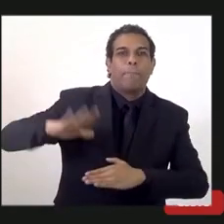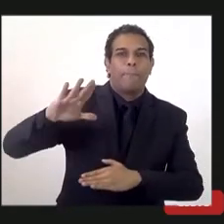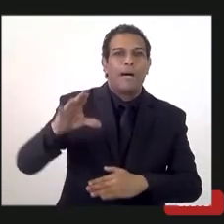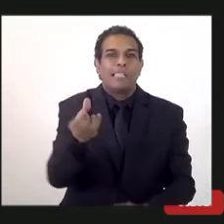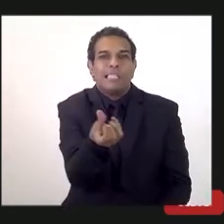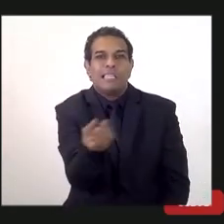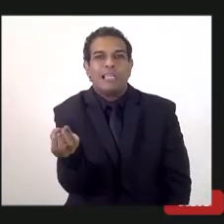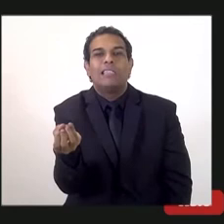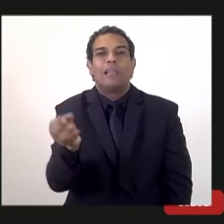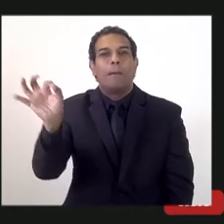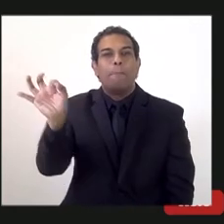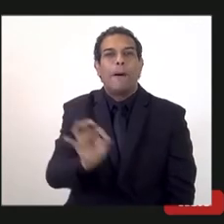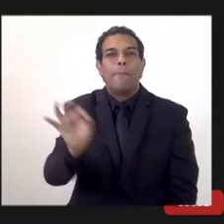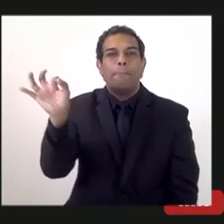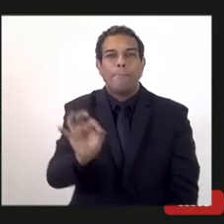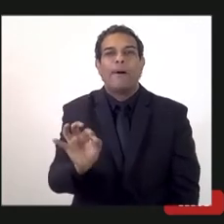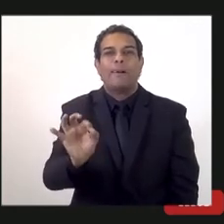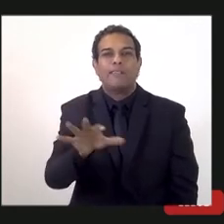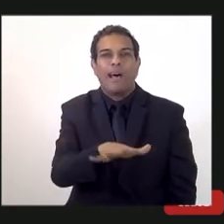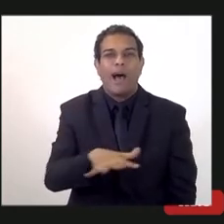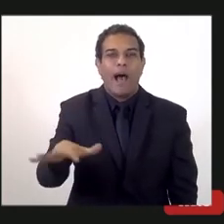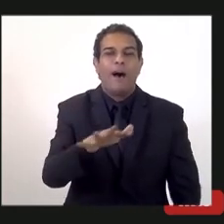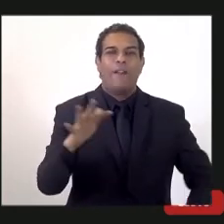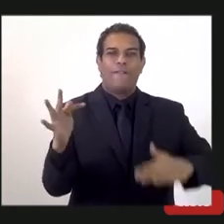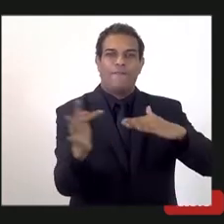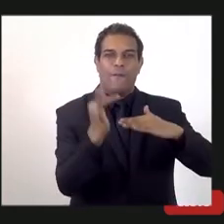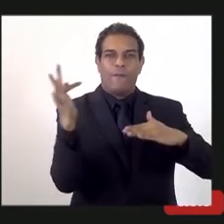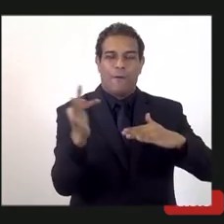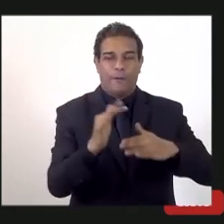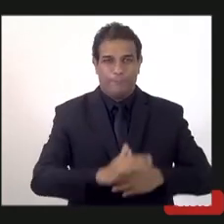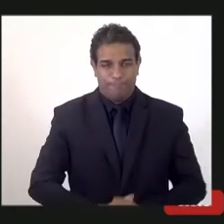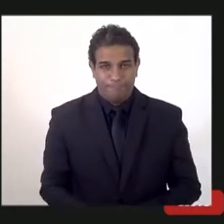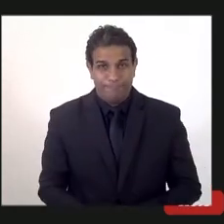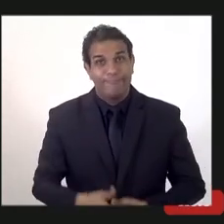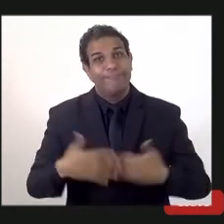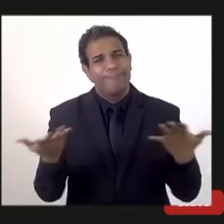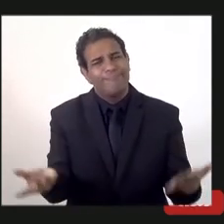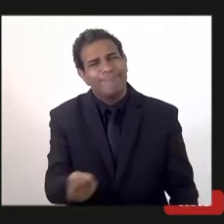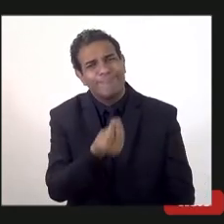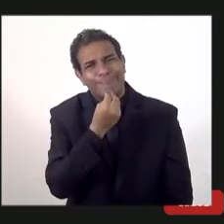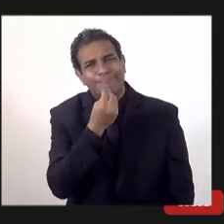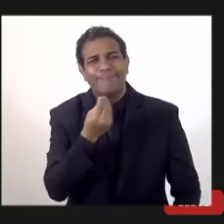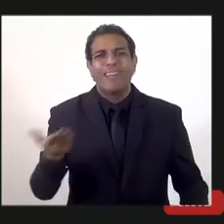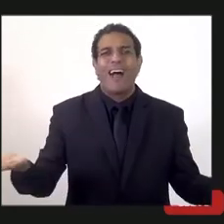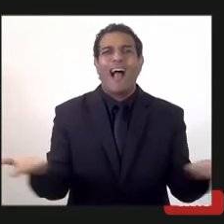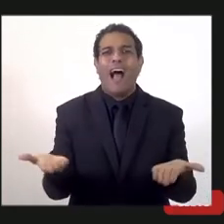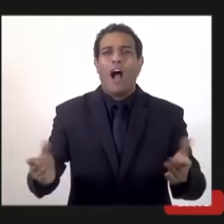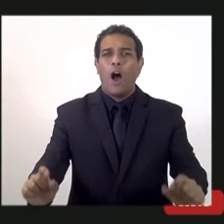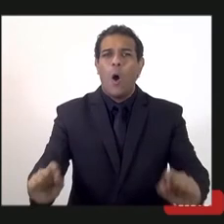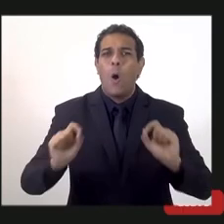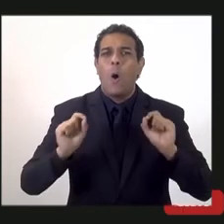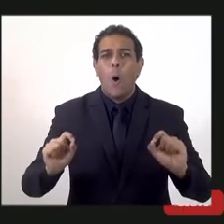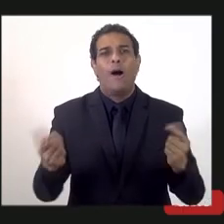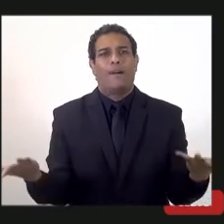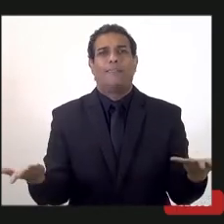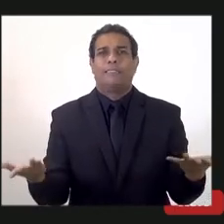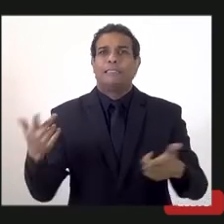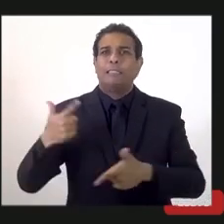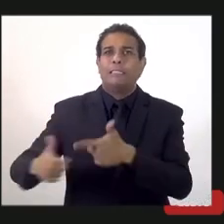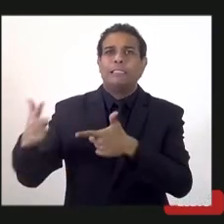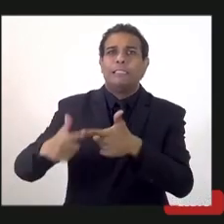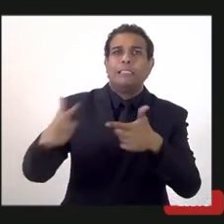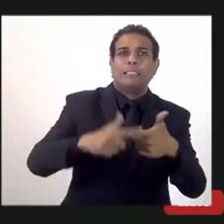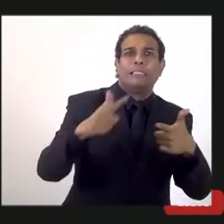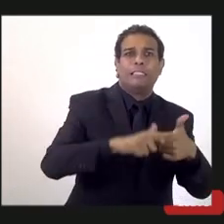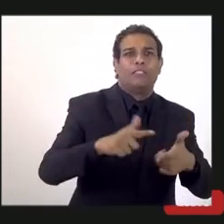dos empregos formais, e óbvio, no movimento que a gente tem vivido dentro dessa tempestade mais que